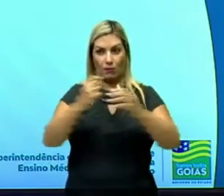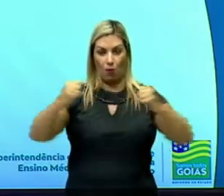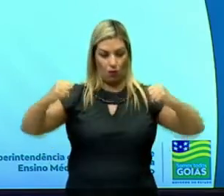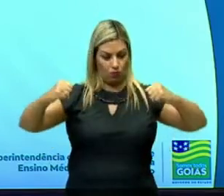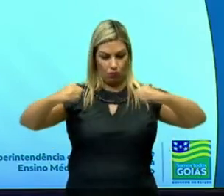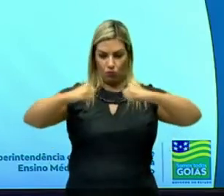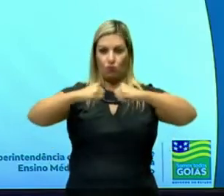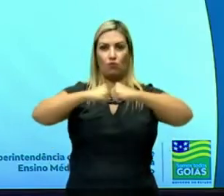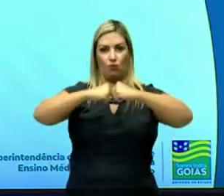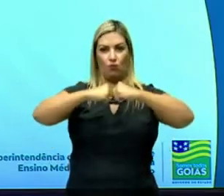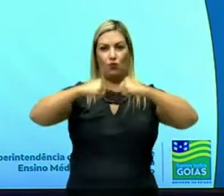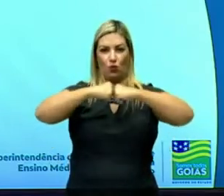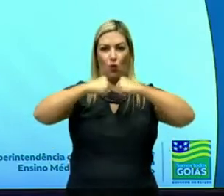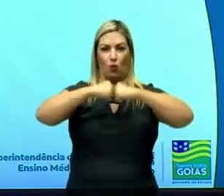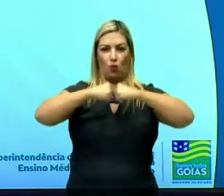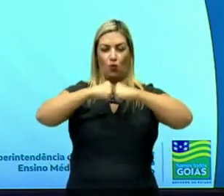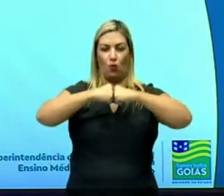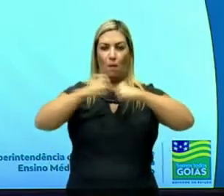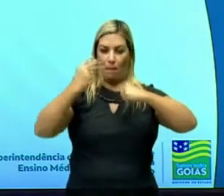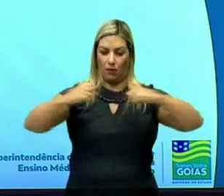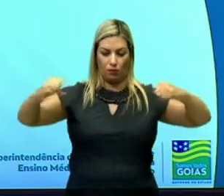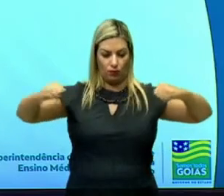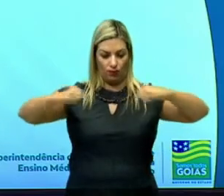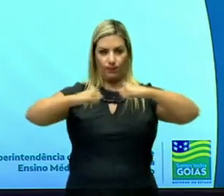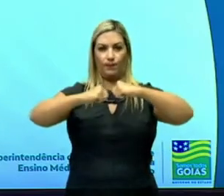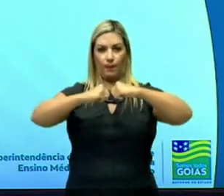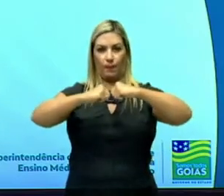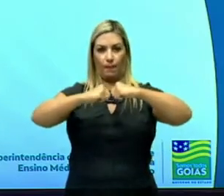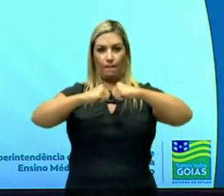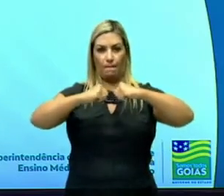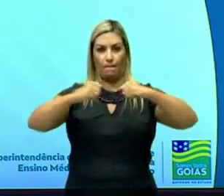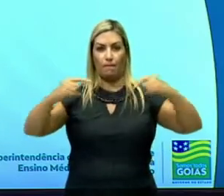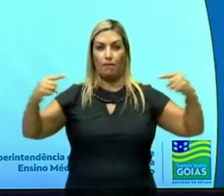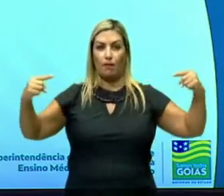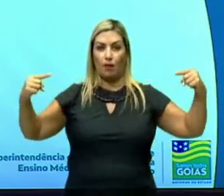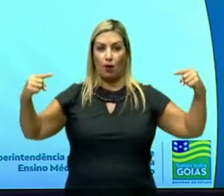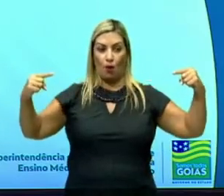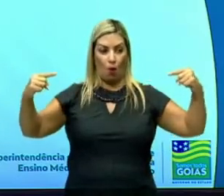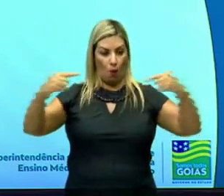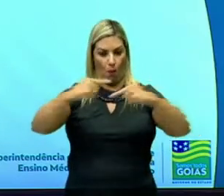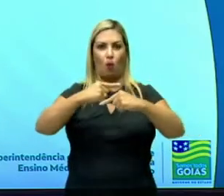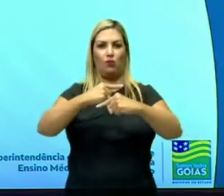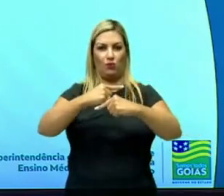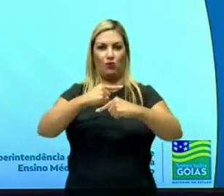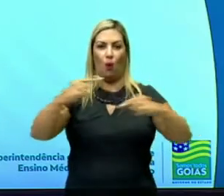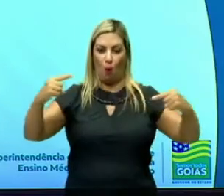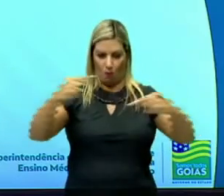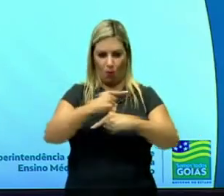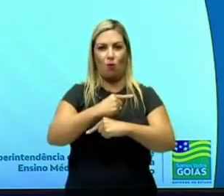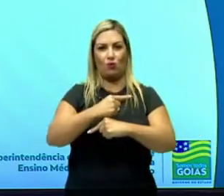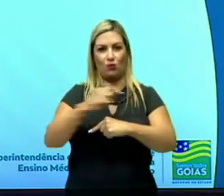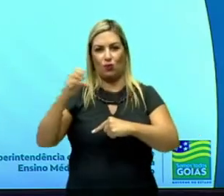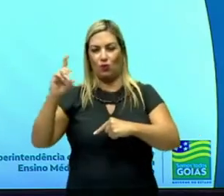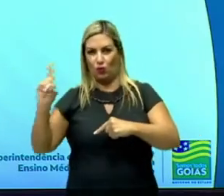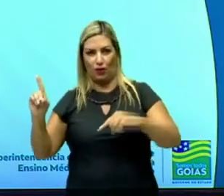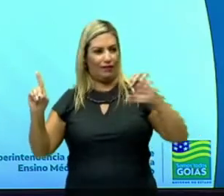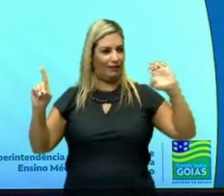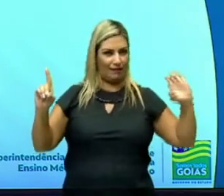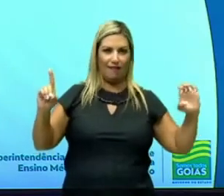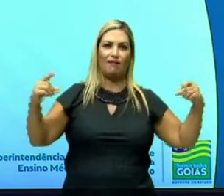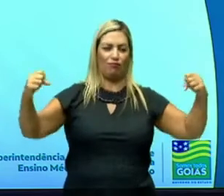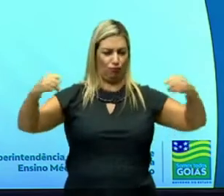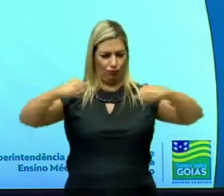é horizontal. Então, a ação e reação estão na horizontal. Sentidos opostos, uma age para a direita, a outra age para a esquerda, não assim?